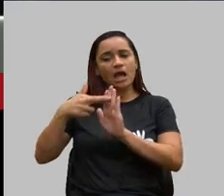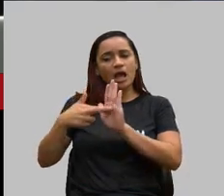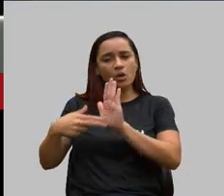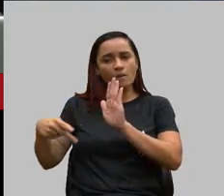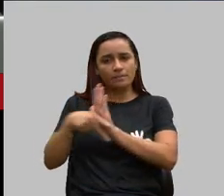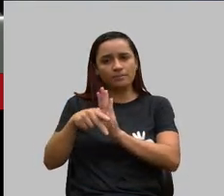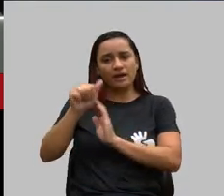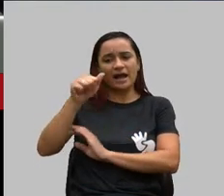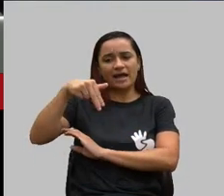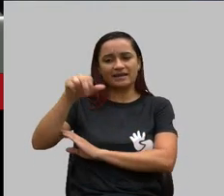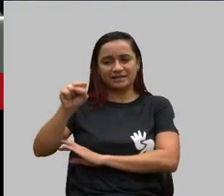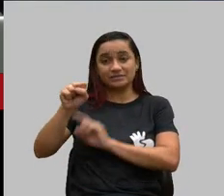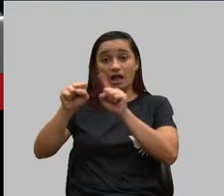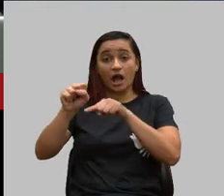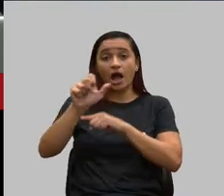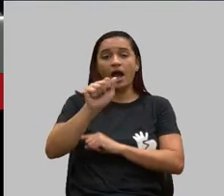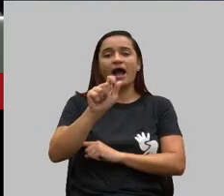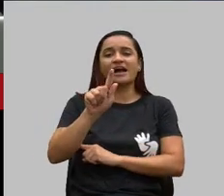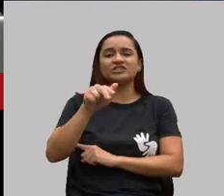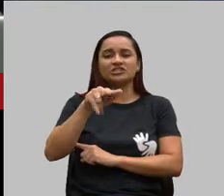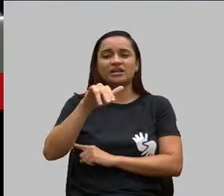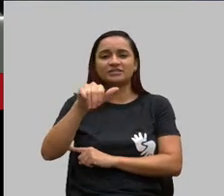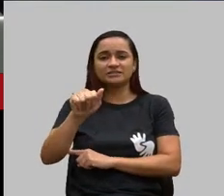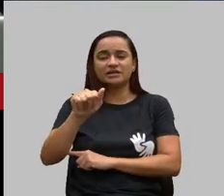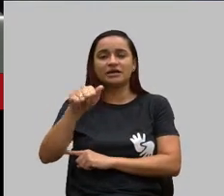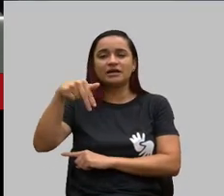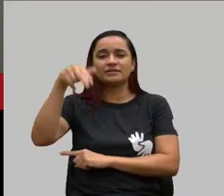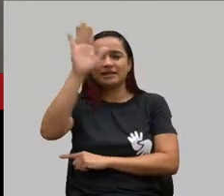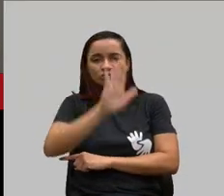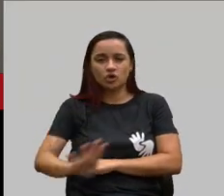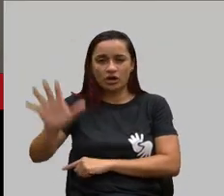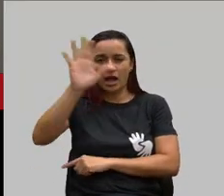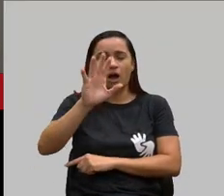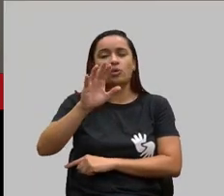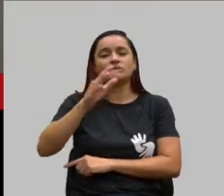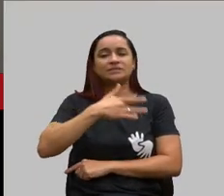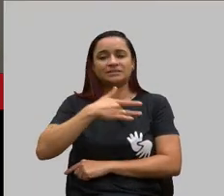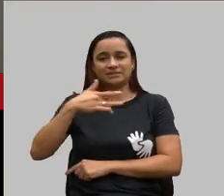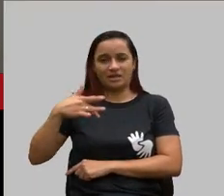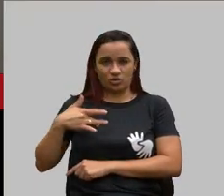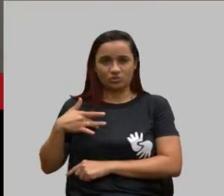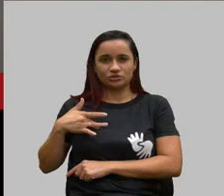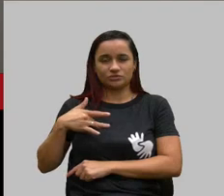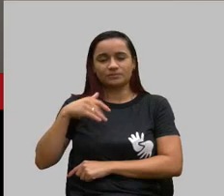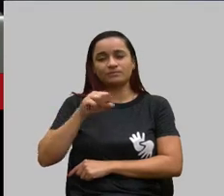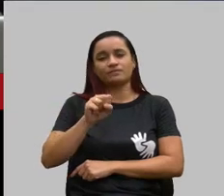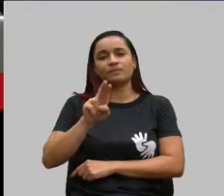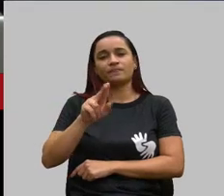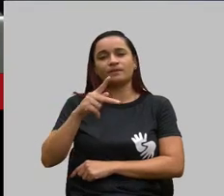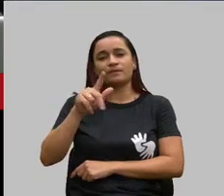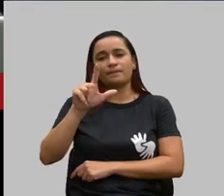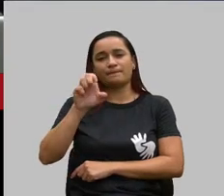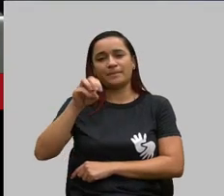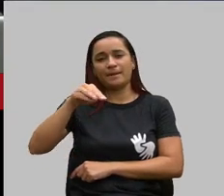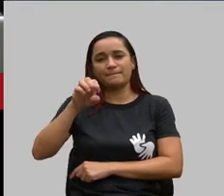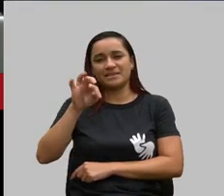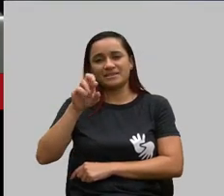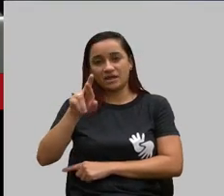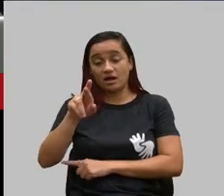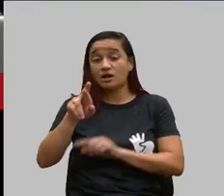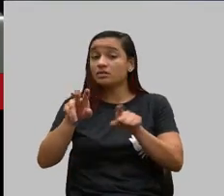pela Agência Nacional de Saúde Suplementar. Inclusive, quando você fala em reajuste,